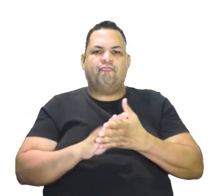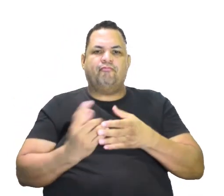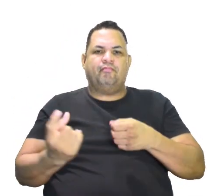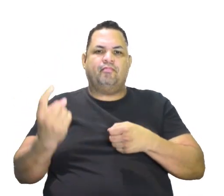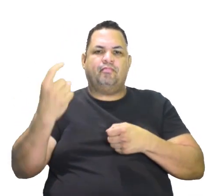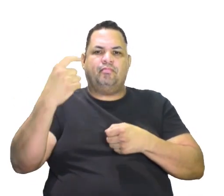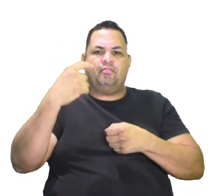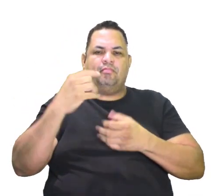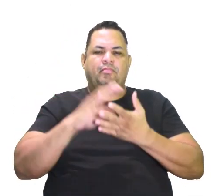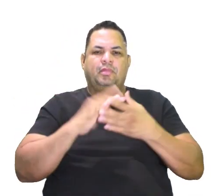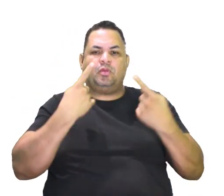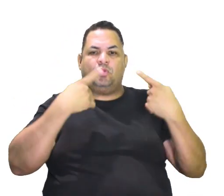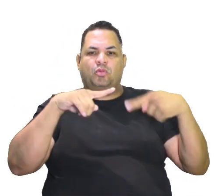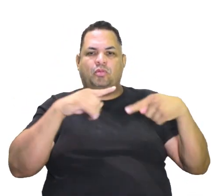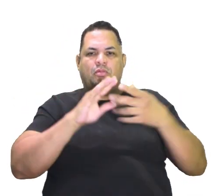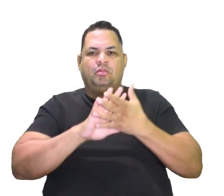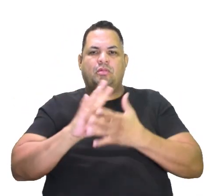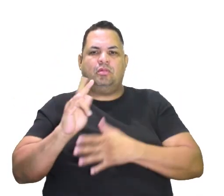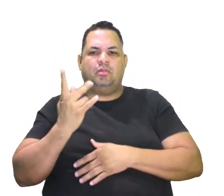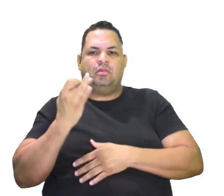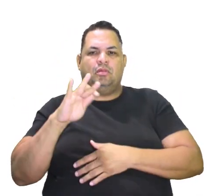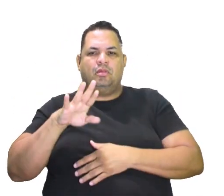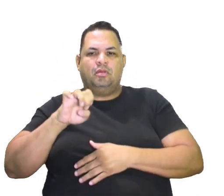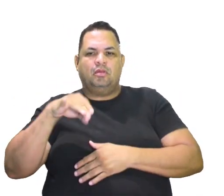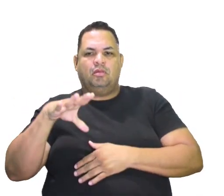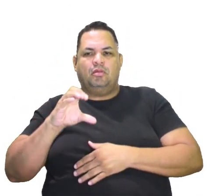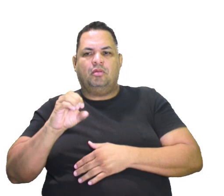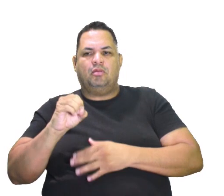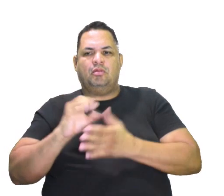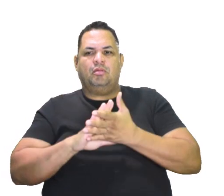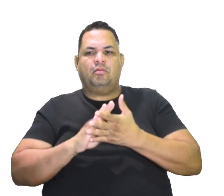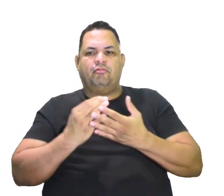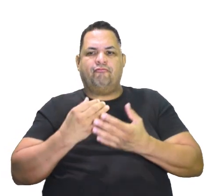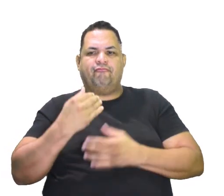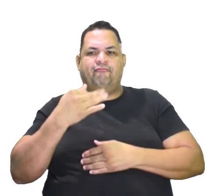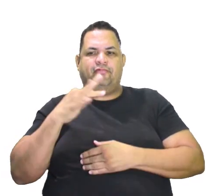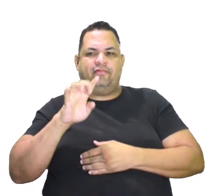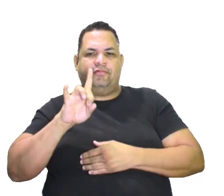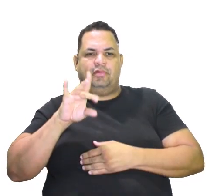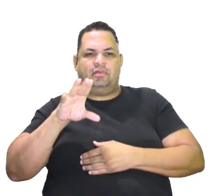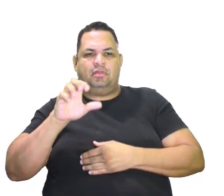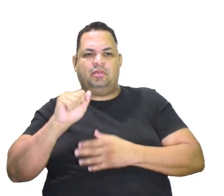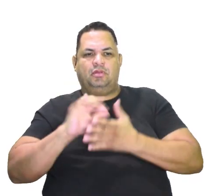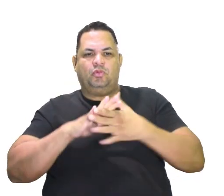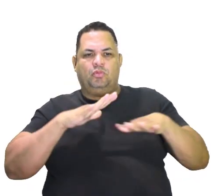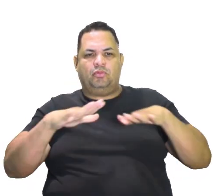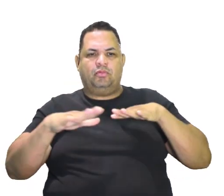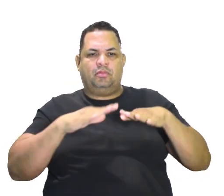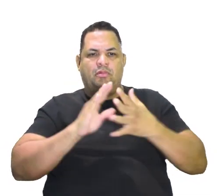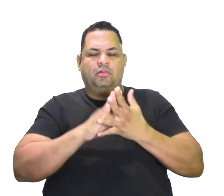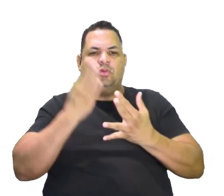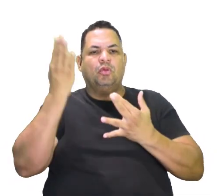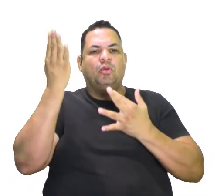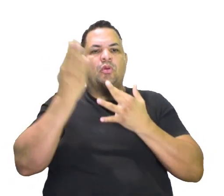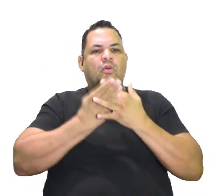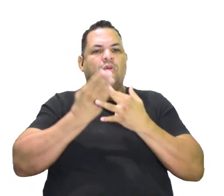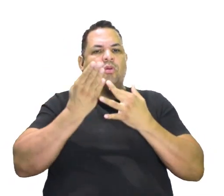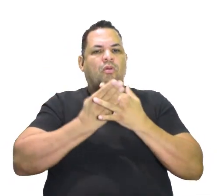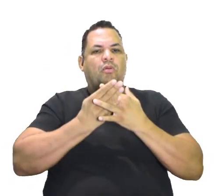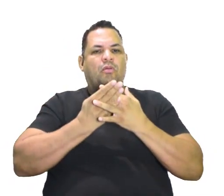E reagir ao hedonismo e a frivolidade do movimento